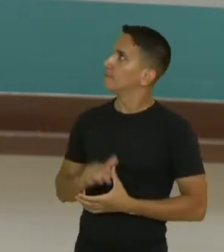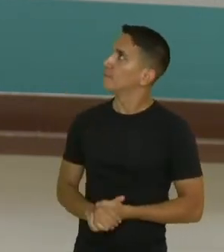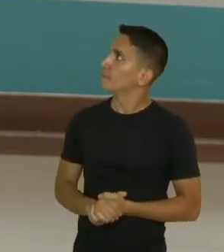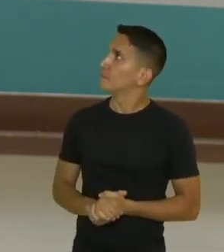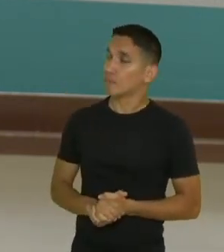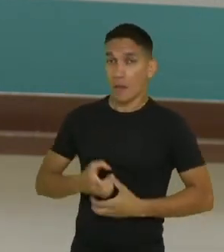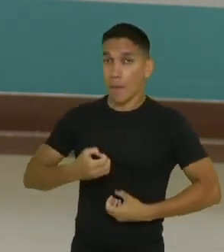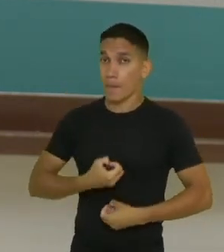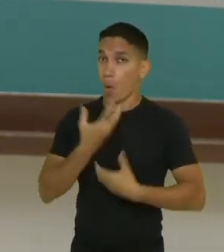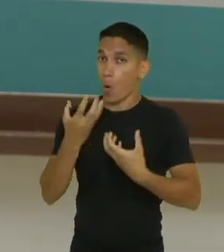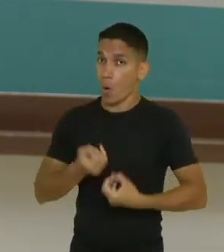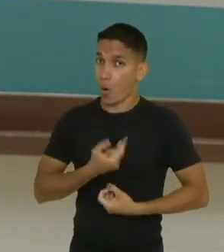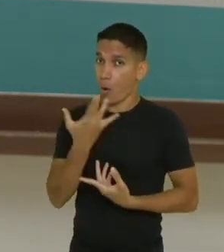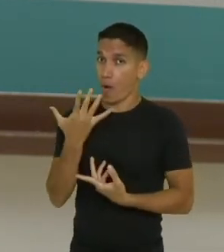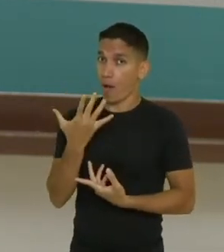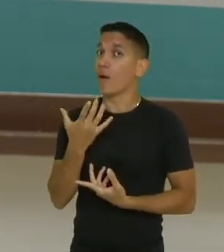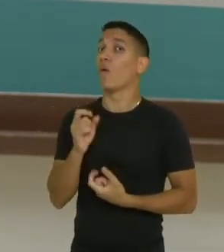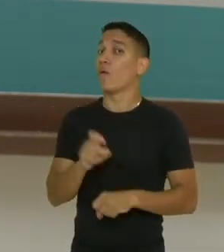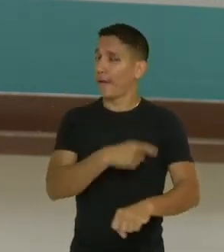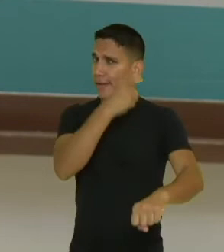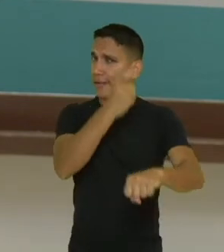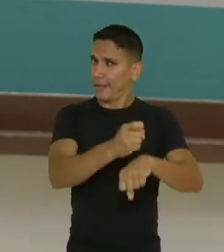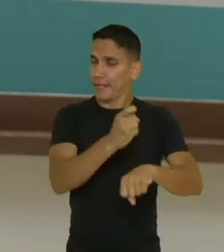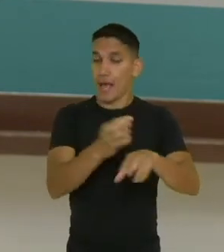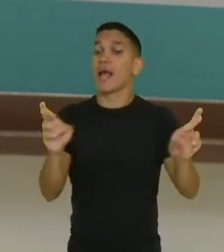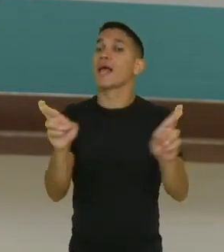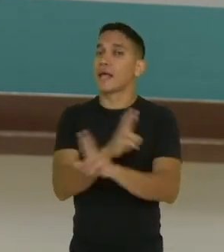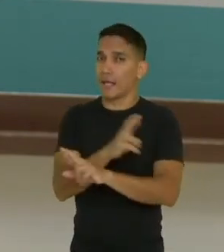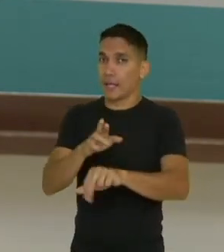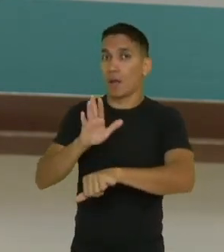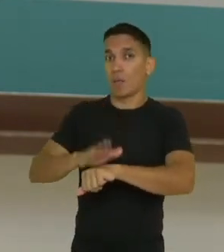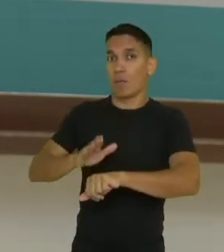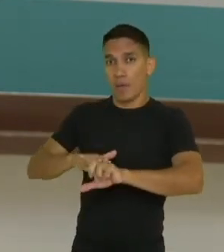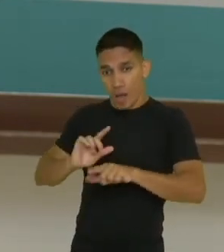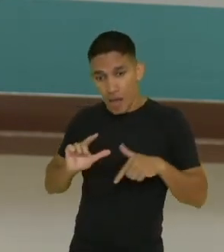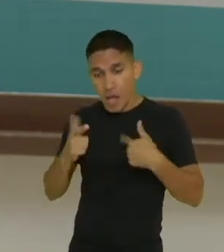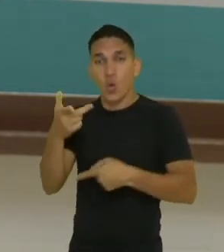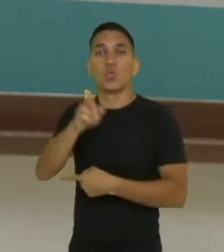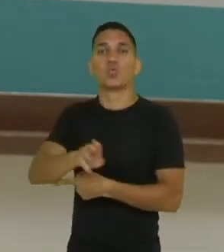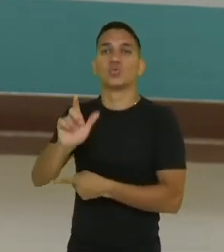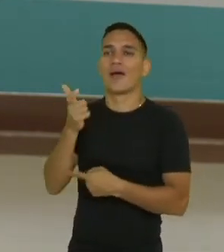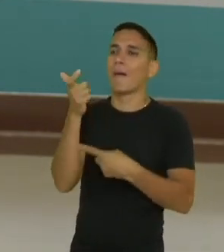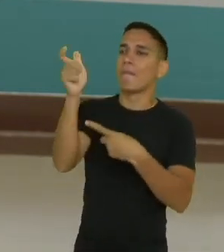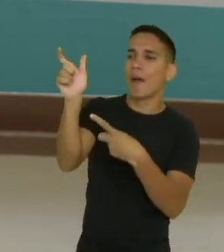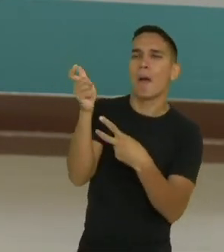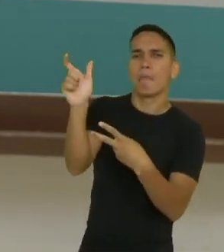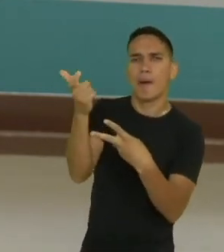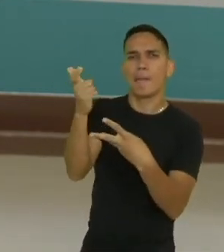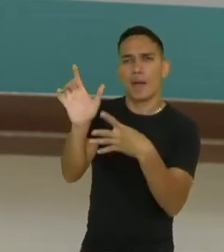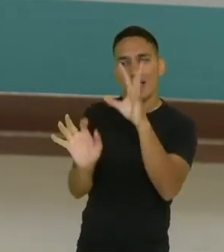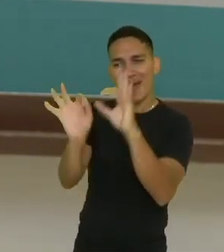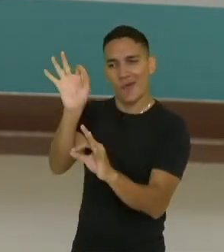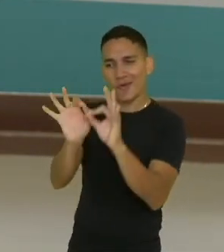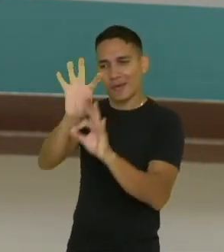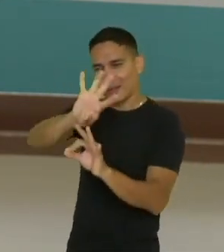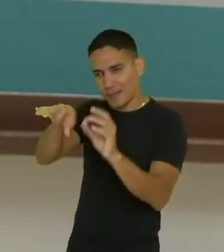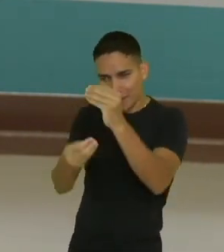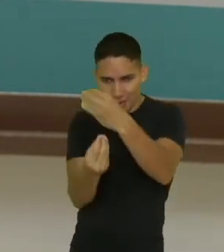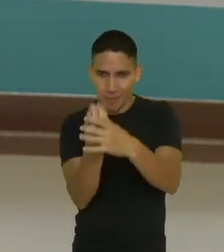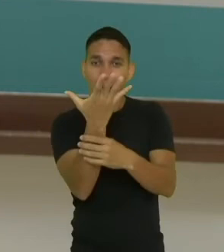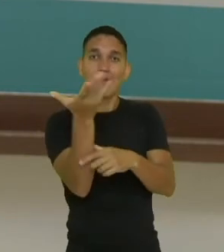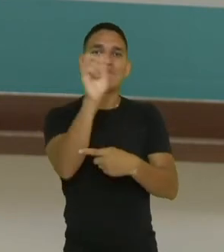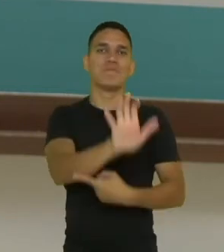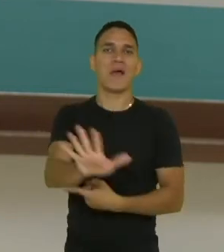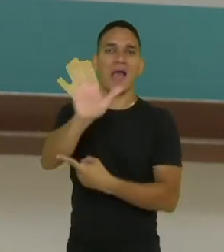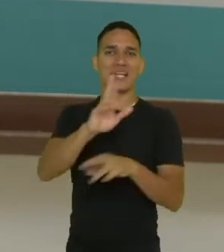poesia concreta está relacionada ao ato de você utilizar as palavras e, a partir dela, expressar uma